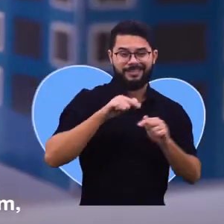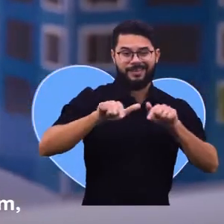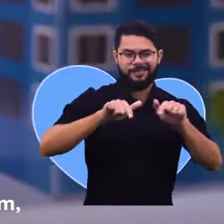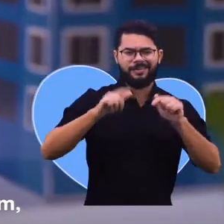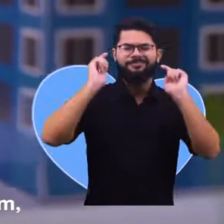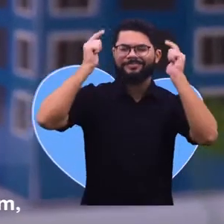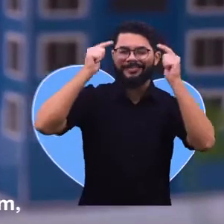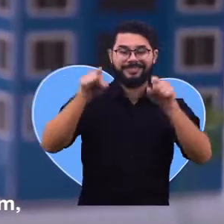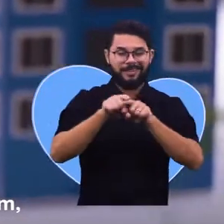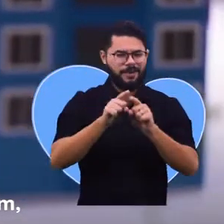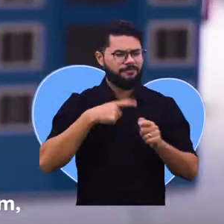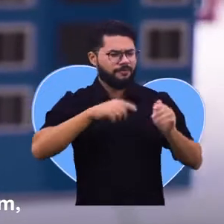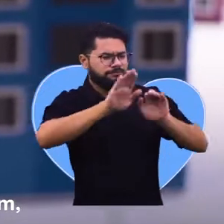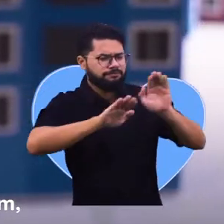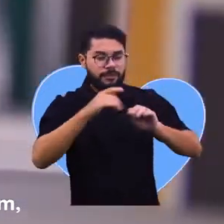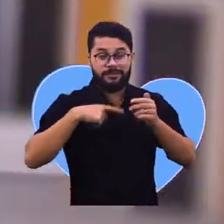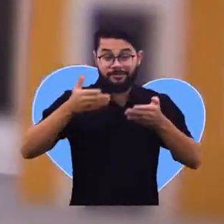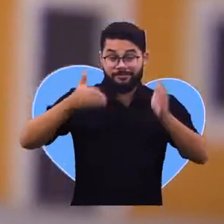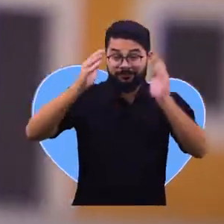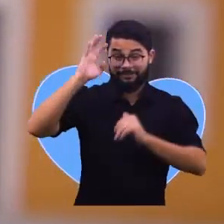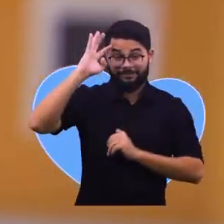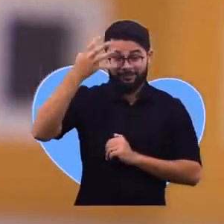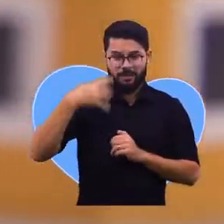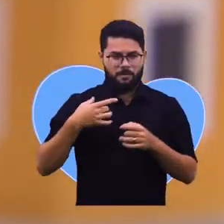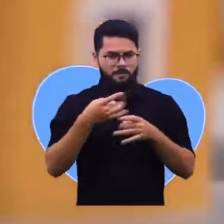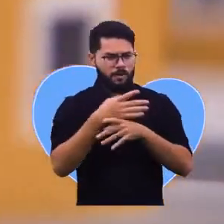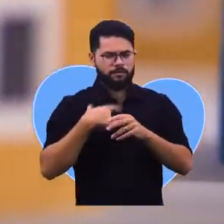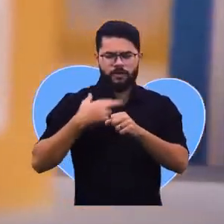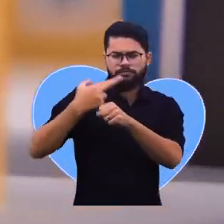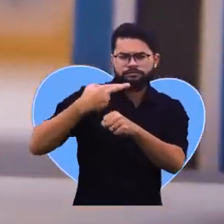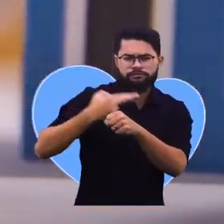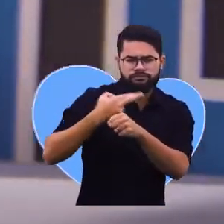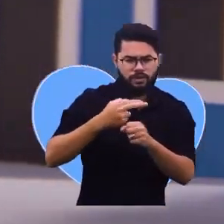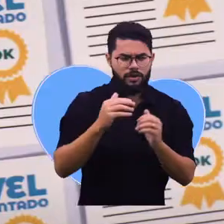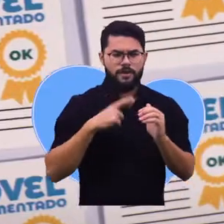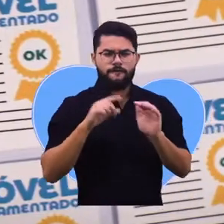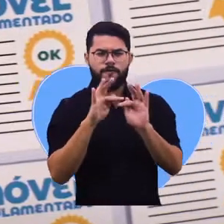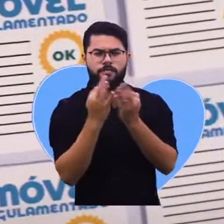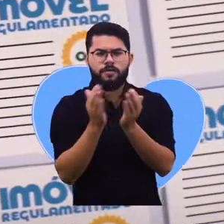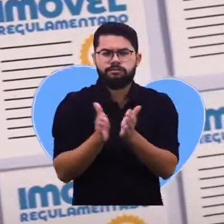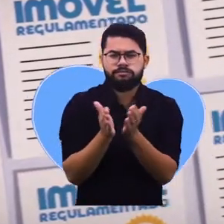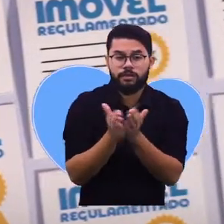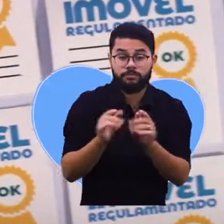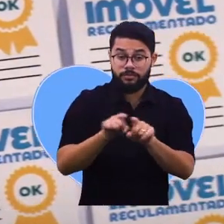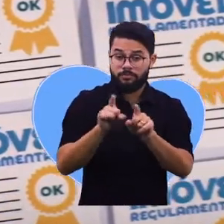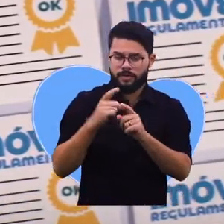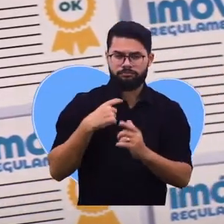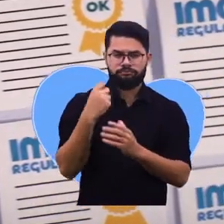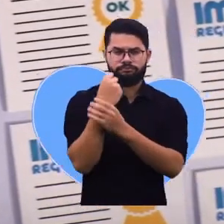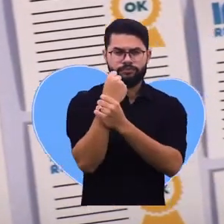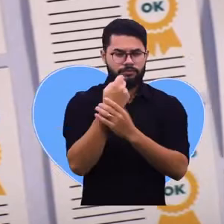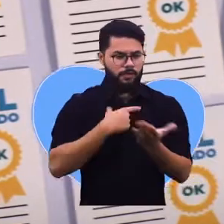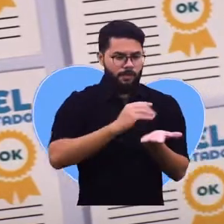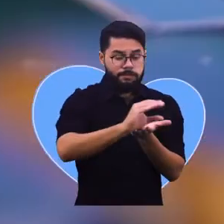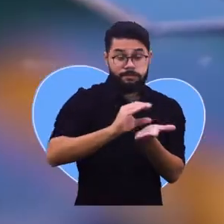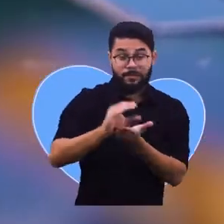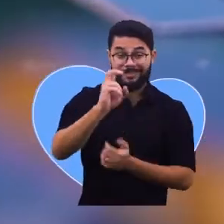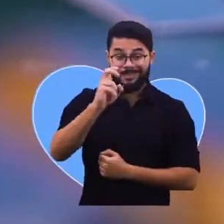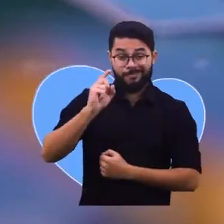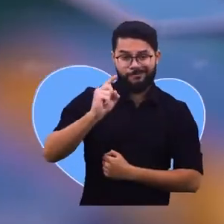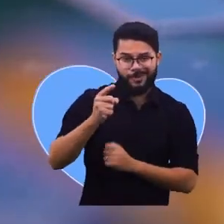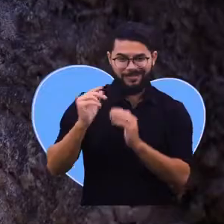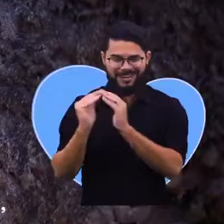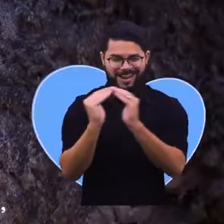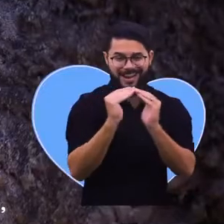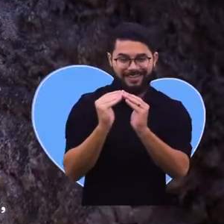Cícero vai cuidar dos condomínios que já existem, reformar casas de famílias de baixa renda e garantir a regularização fundiária de 5